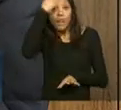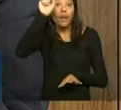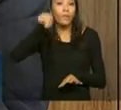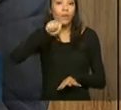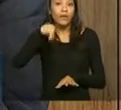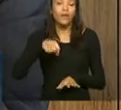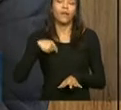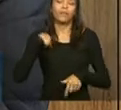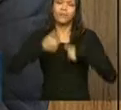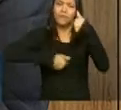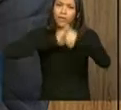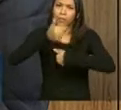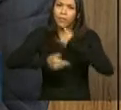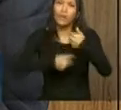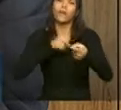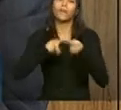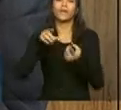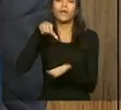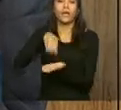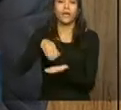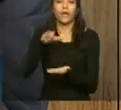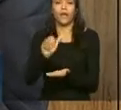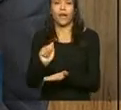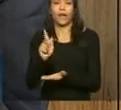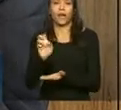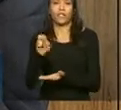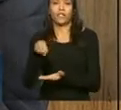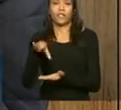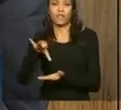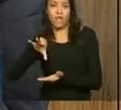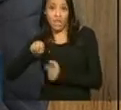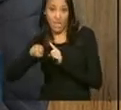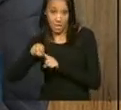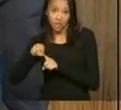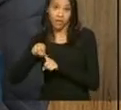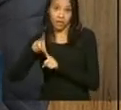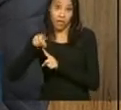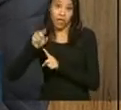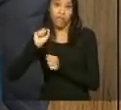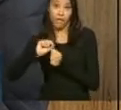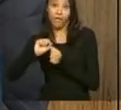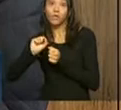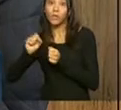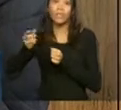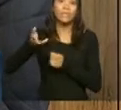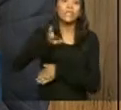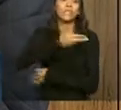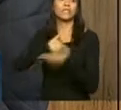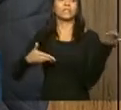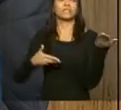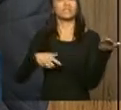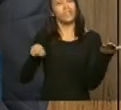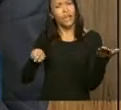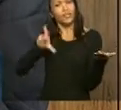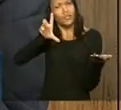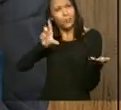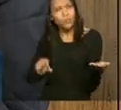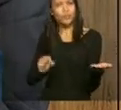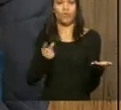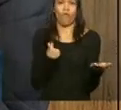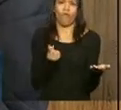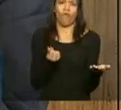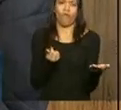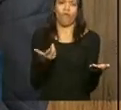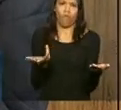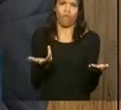com aquelas agências privadas que fazem essas transferências para que elas reduzam o custo dessas transferências,